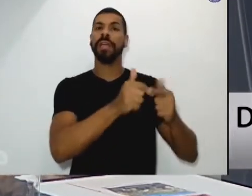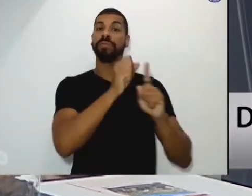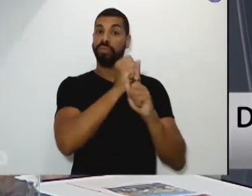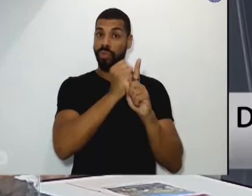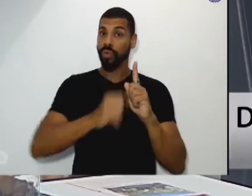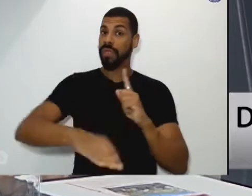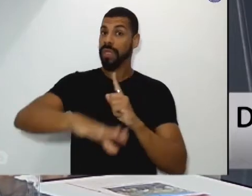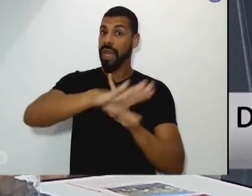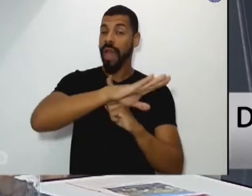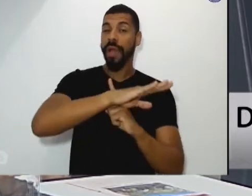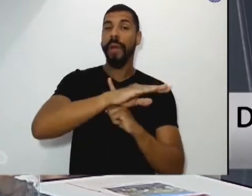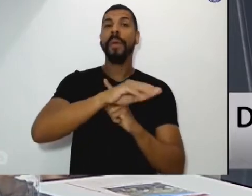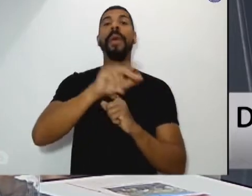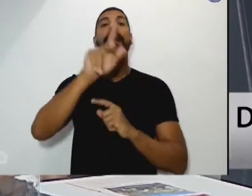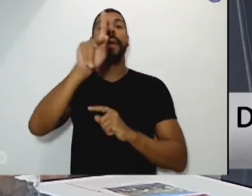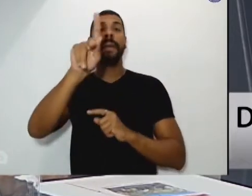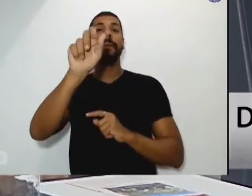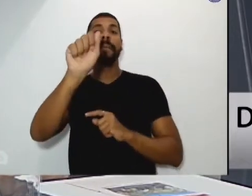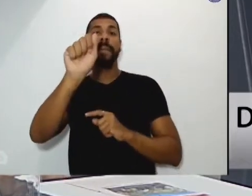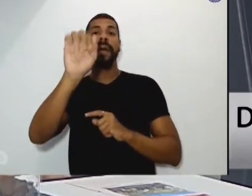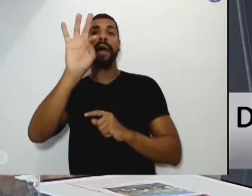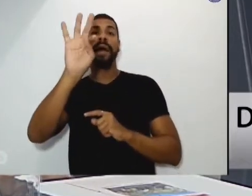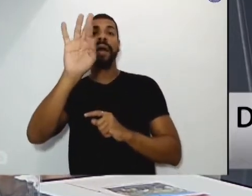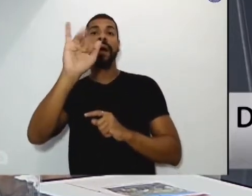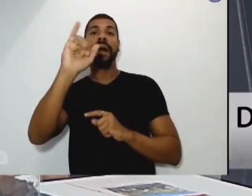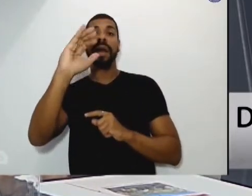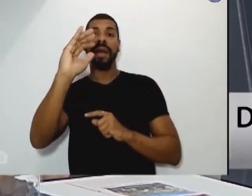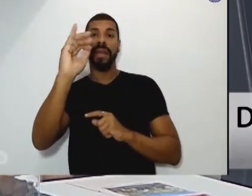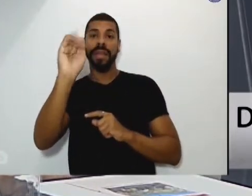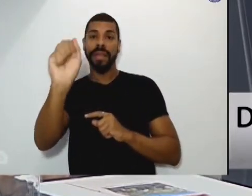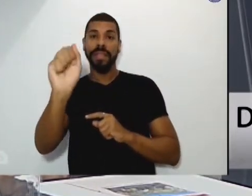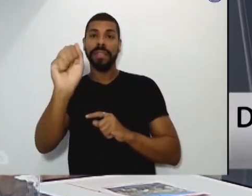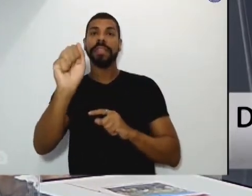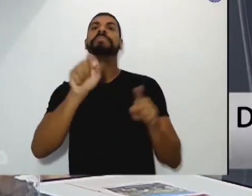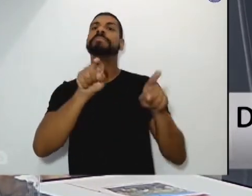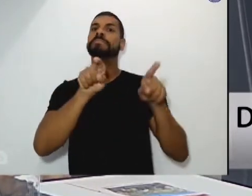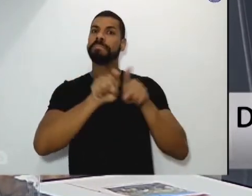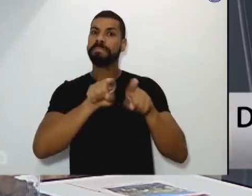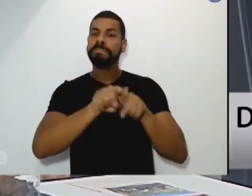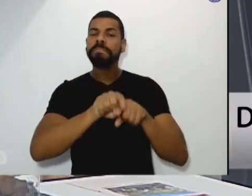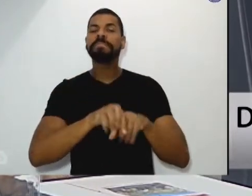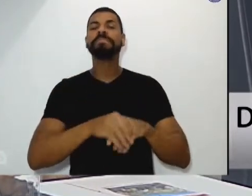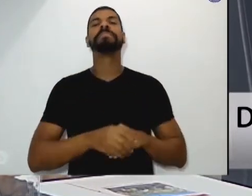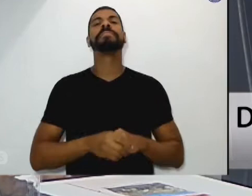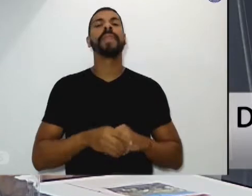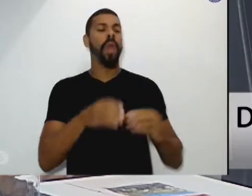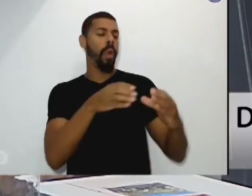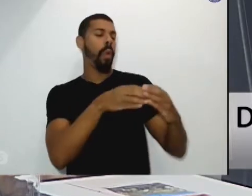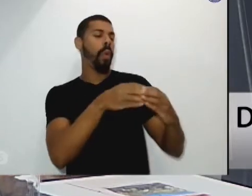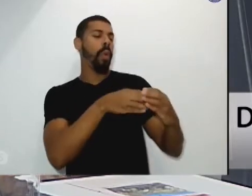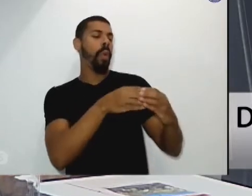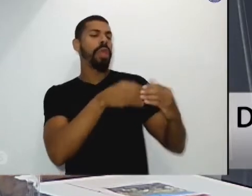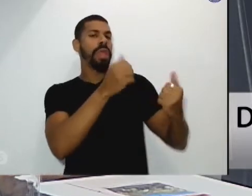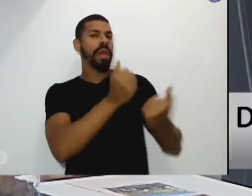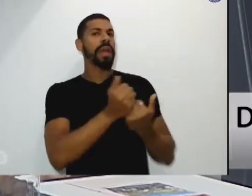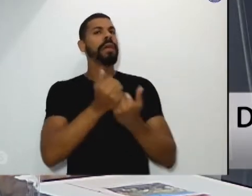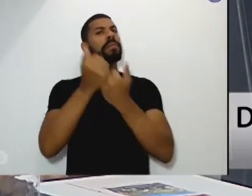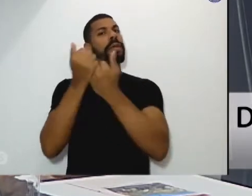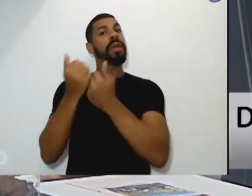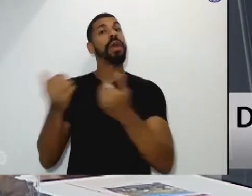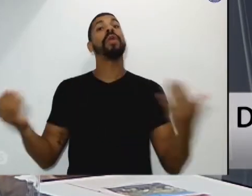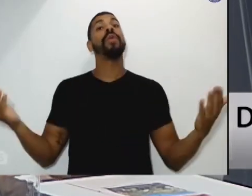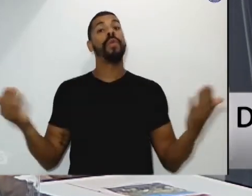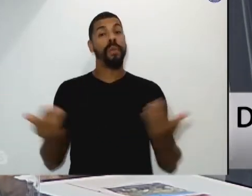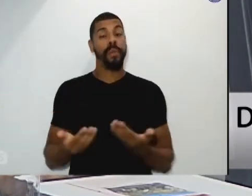Patrícia, que vem coordenando a campanha e hoje vai nos